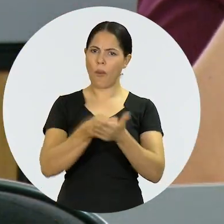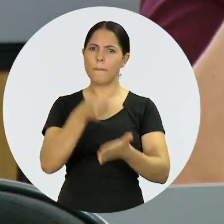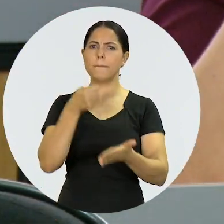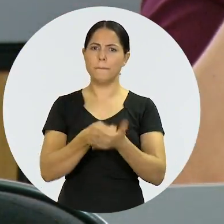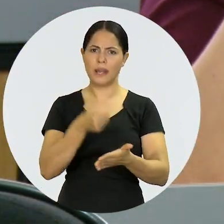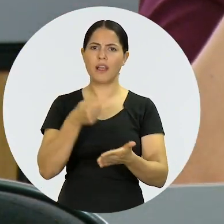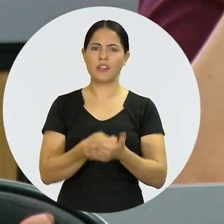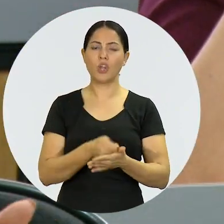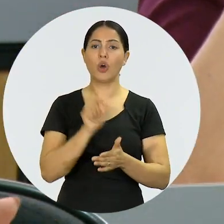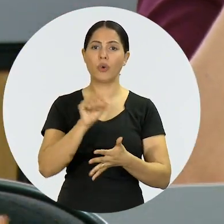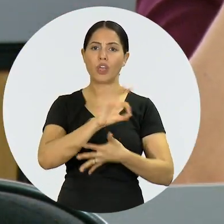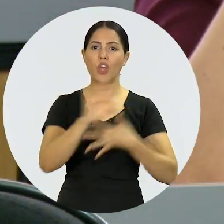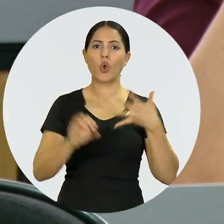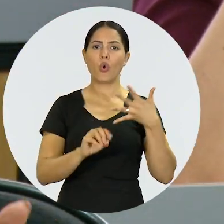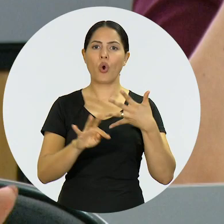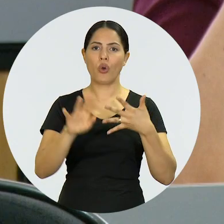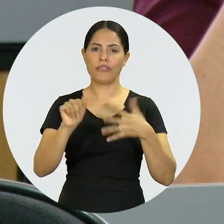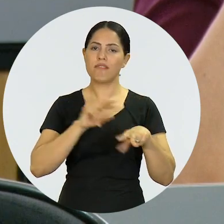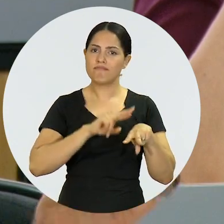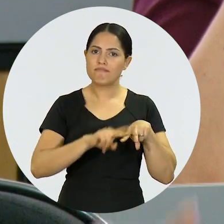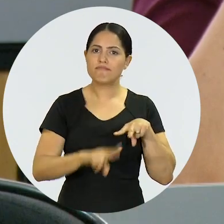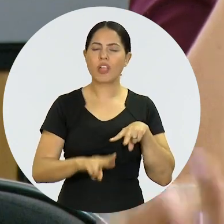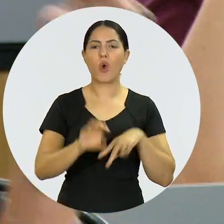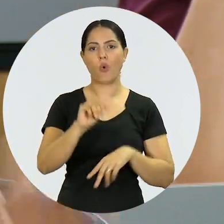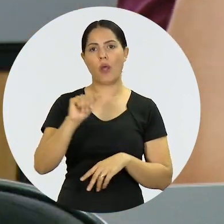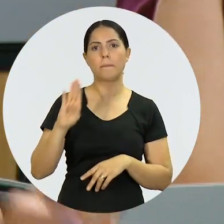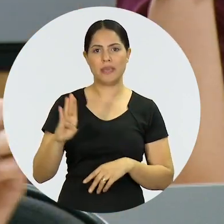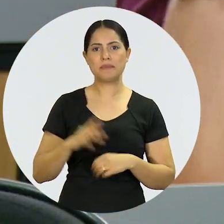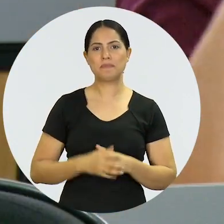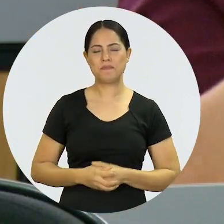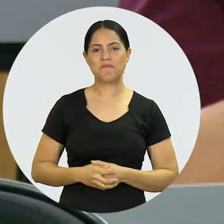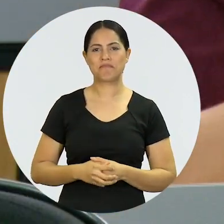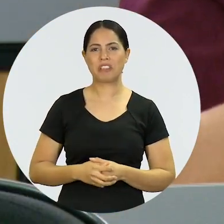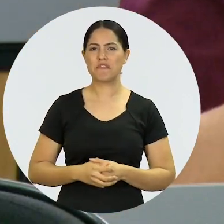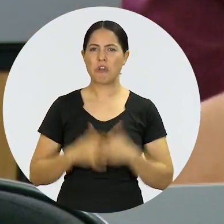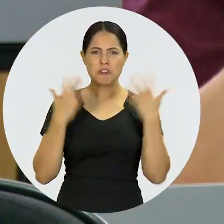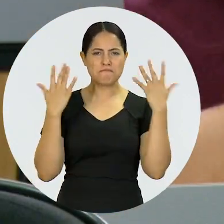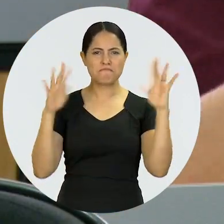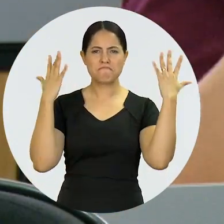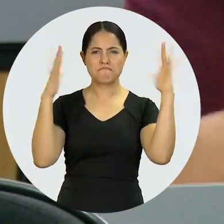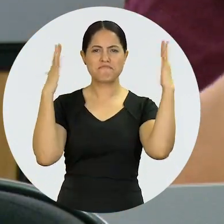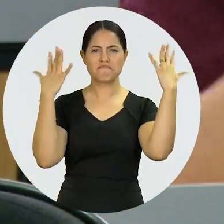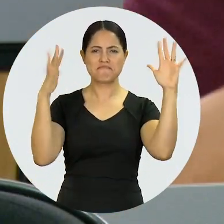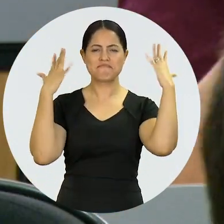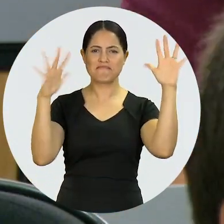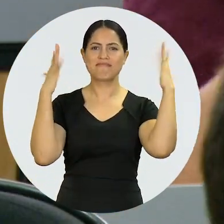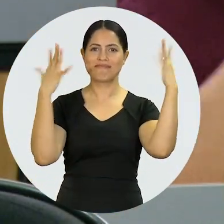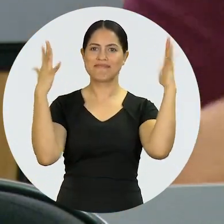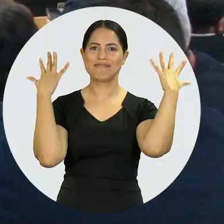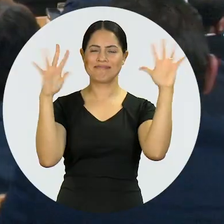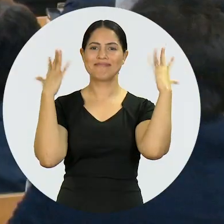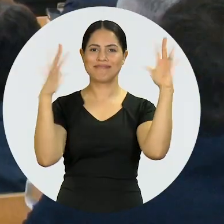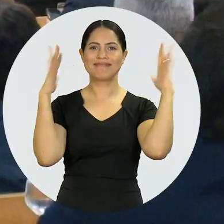obrigatória a cota de gênero no âmbito da OAB. Isso foi um...